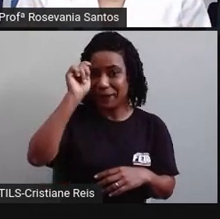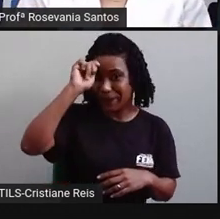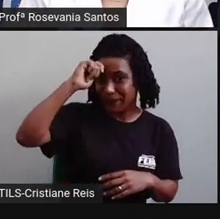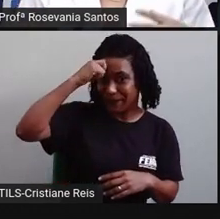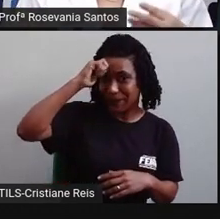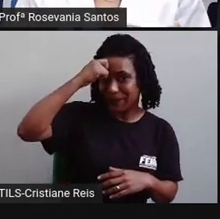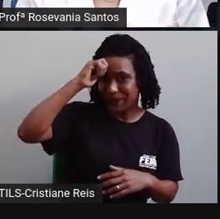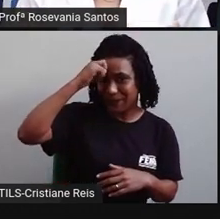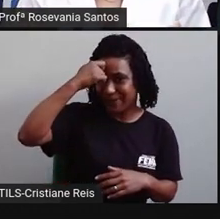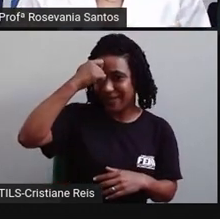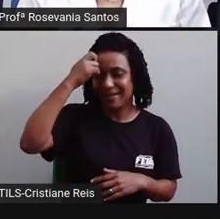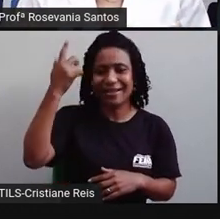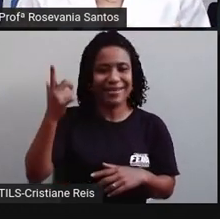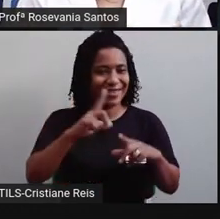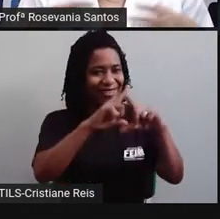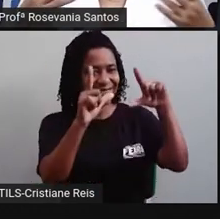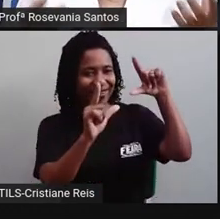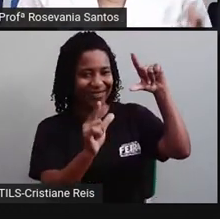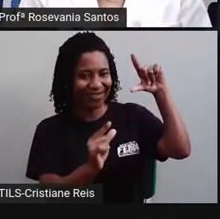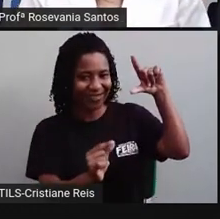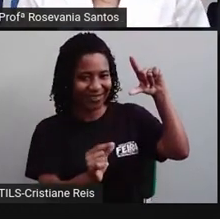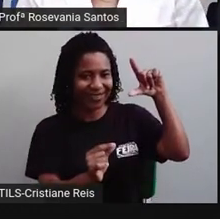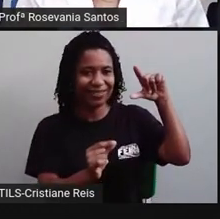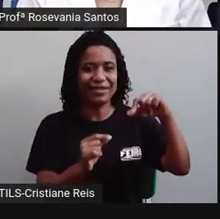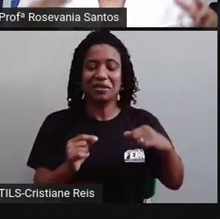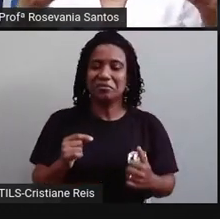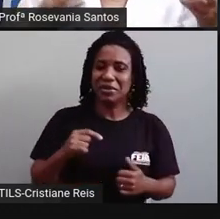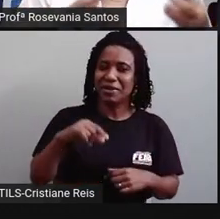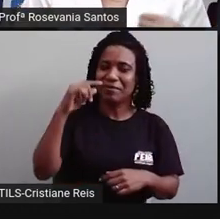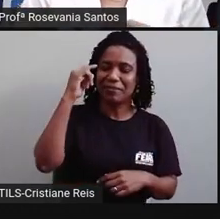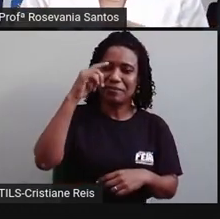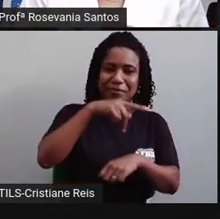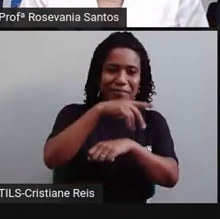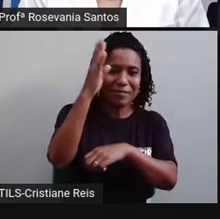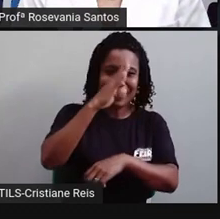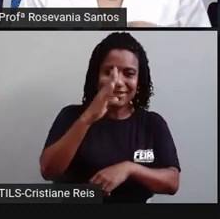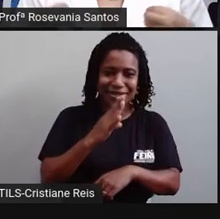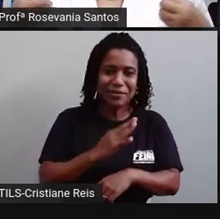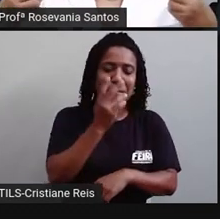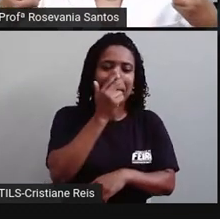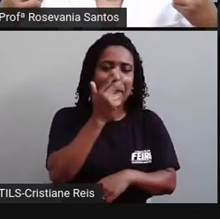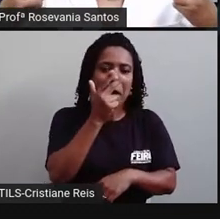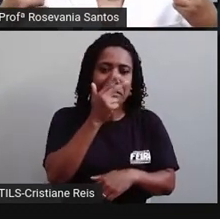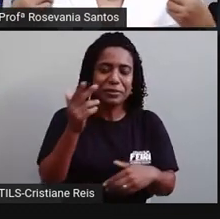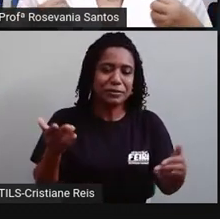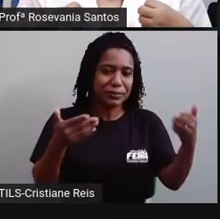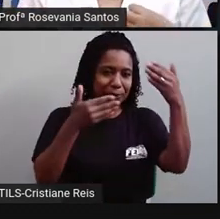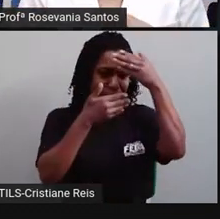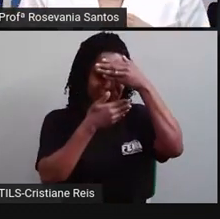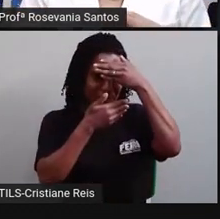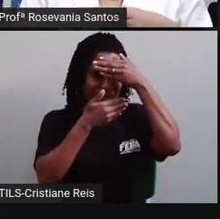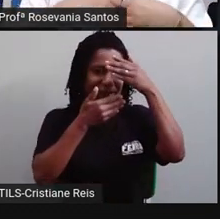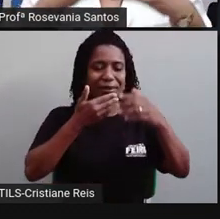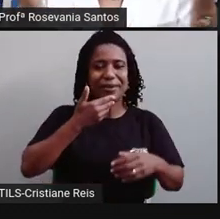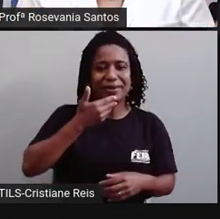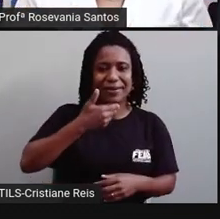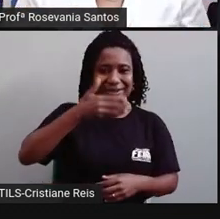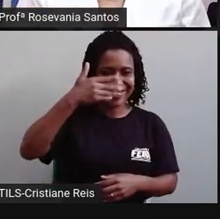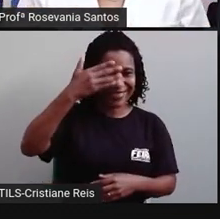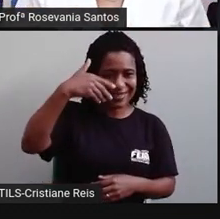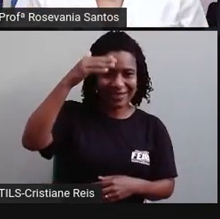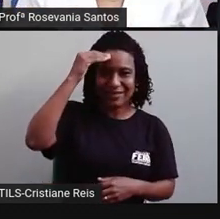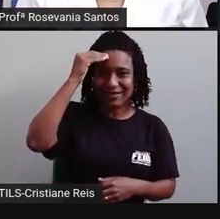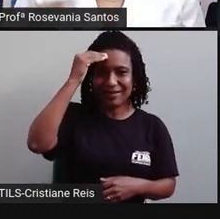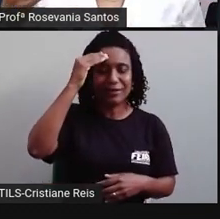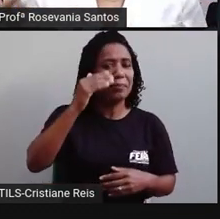brasileiros, né, com características de muçulmanos, com características, né, de povos de todos